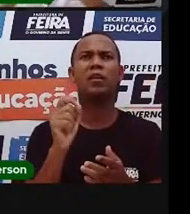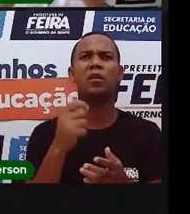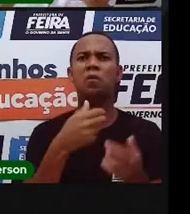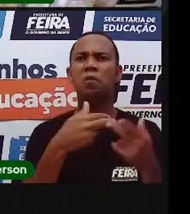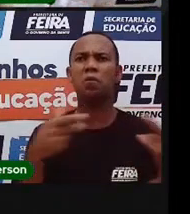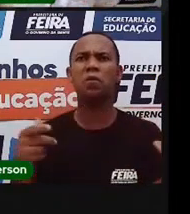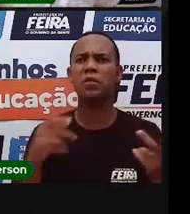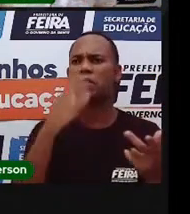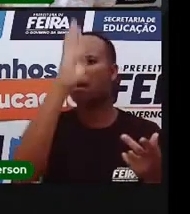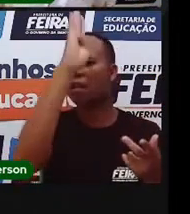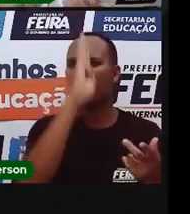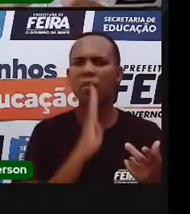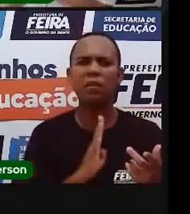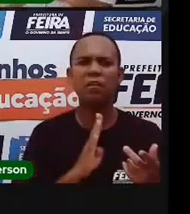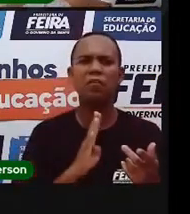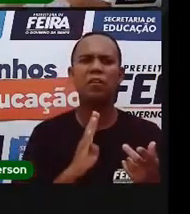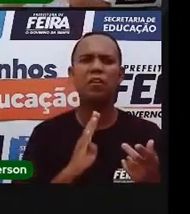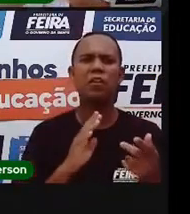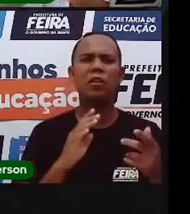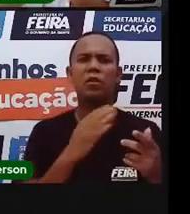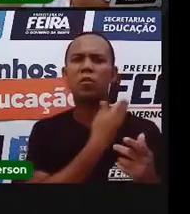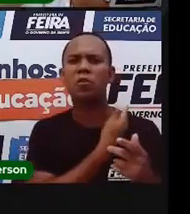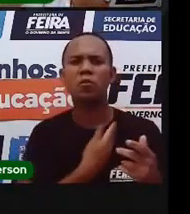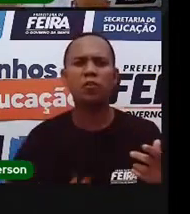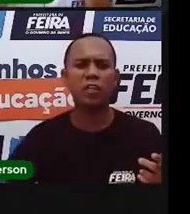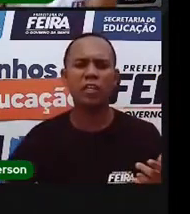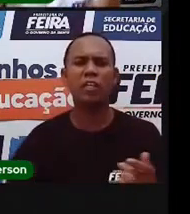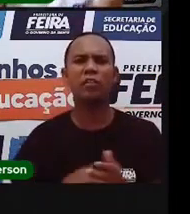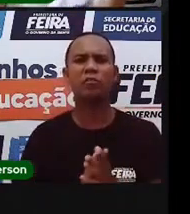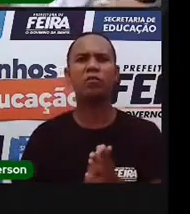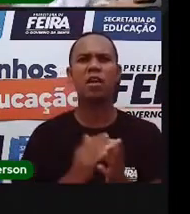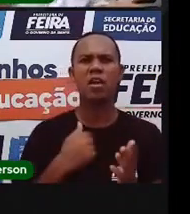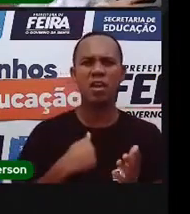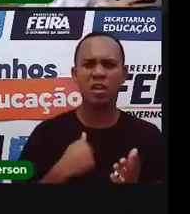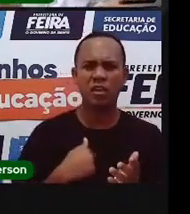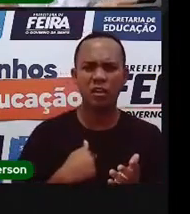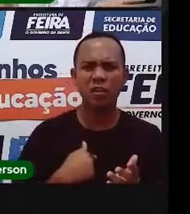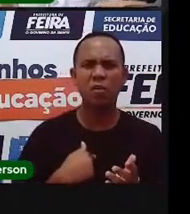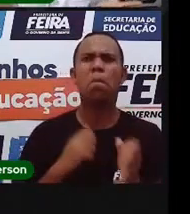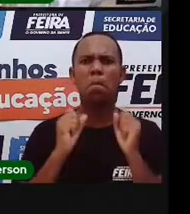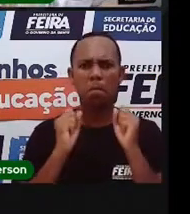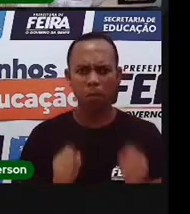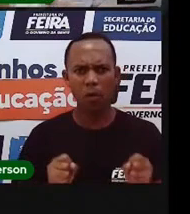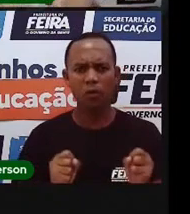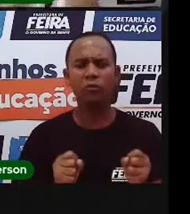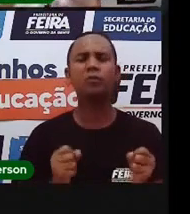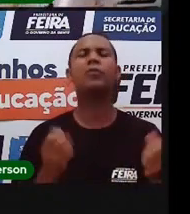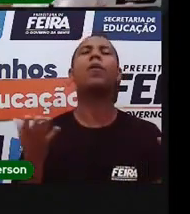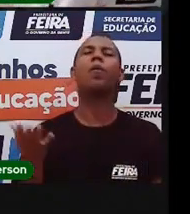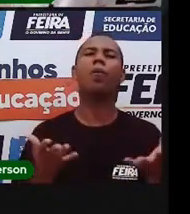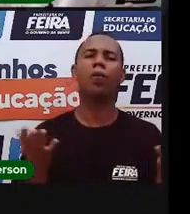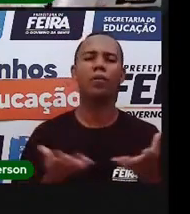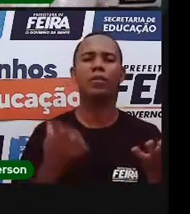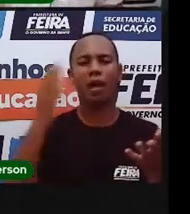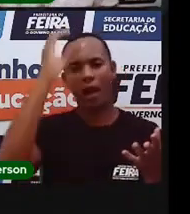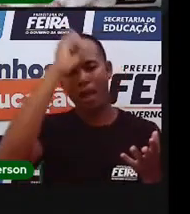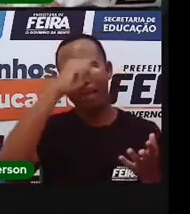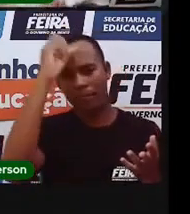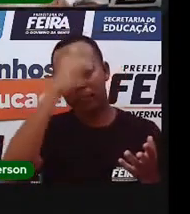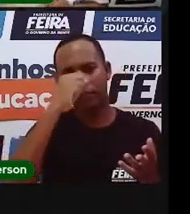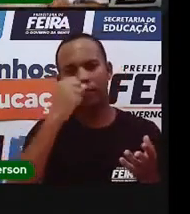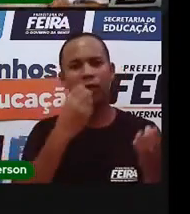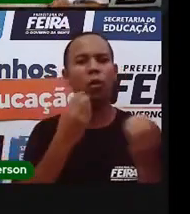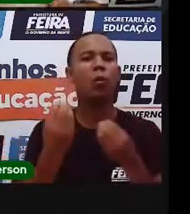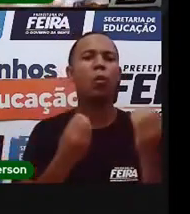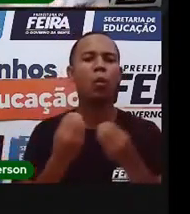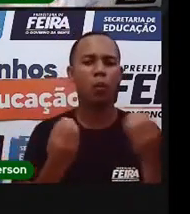são esses serviços? Eu usufruo disso? Vocês? Então, a gente vai aprender um pouco mais sobre